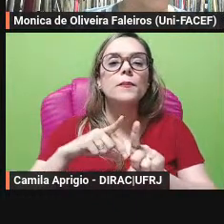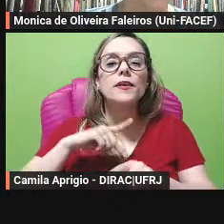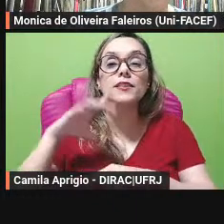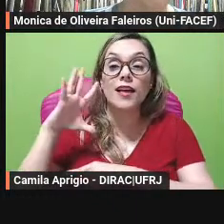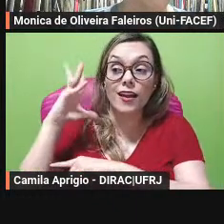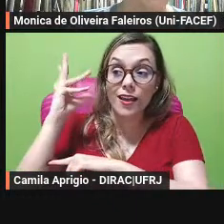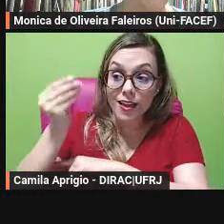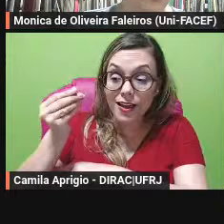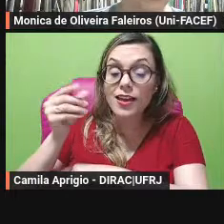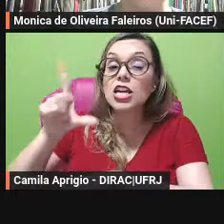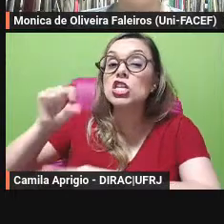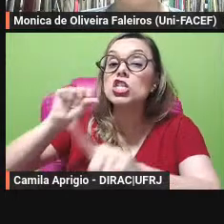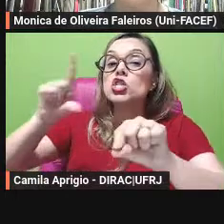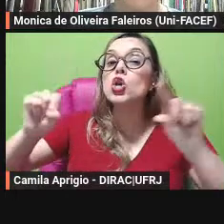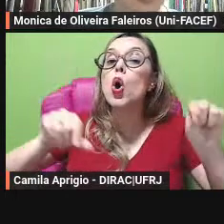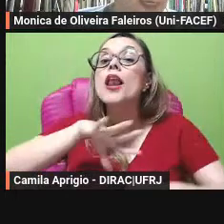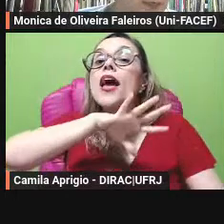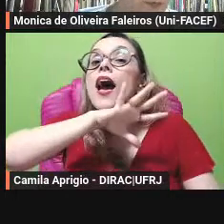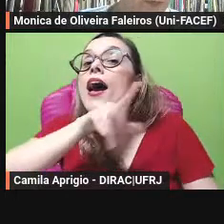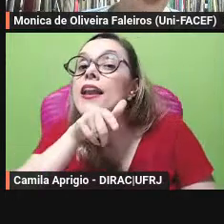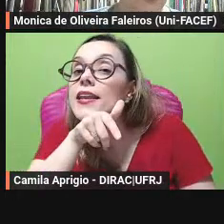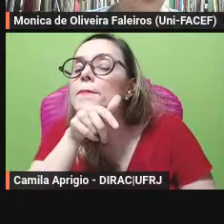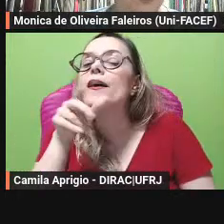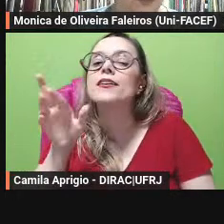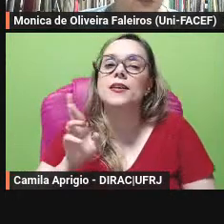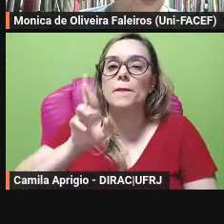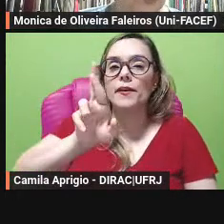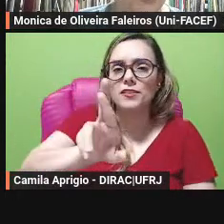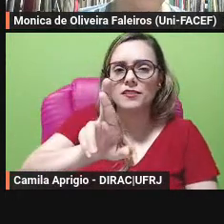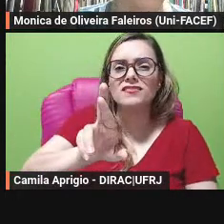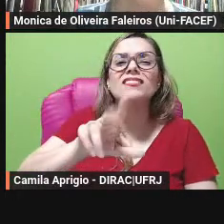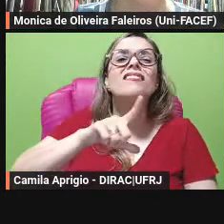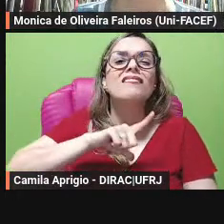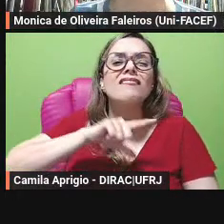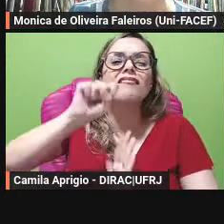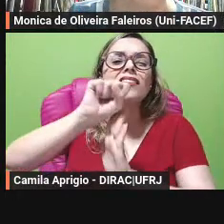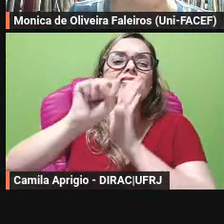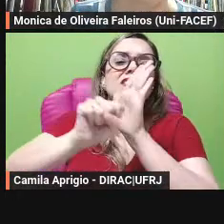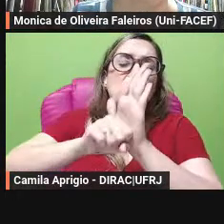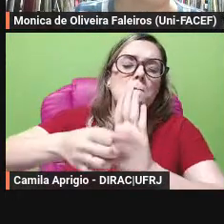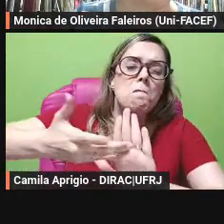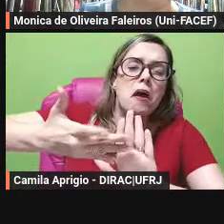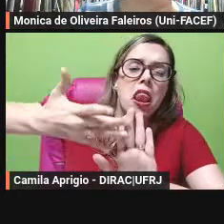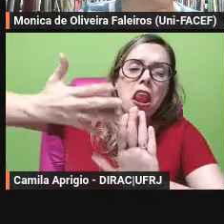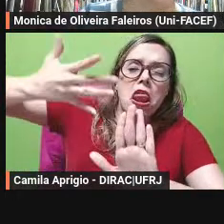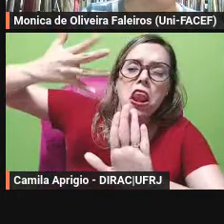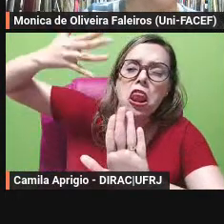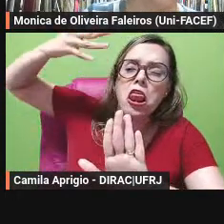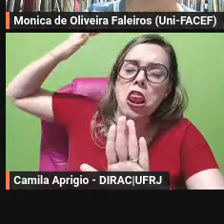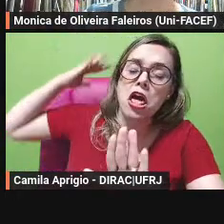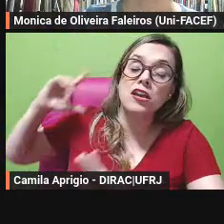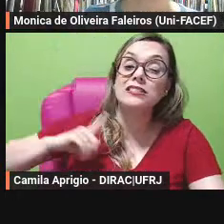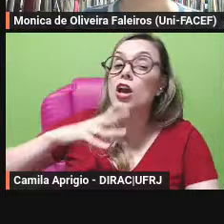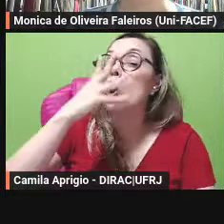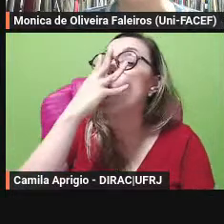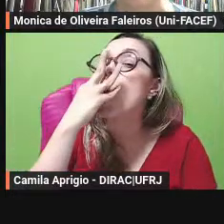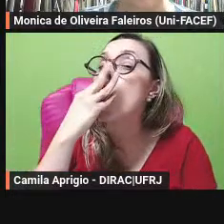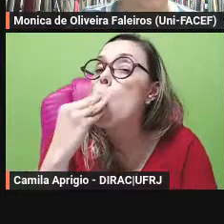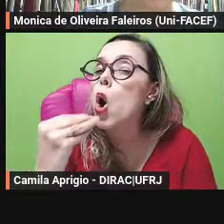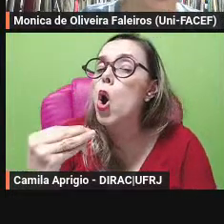cito muitos e muitos séculos antes de esopo já havia lobos vestidos na pele de cordeiros